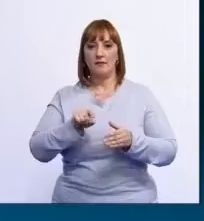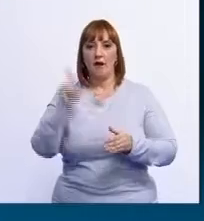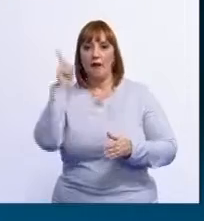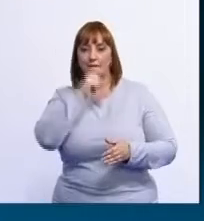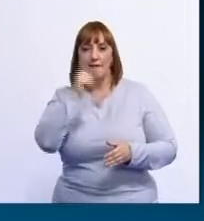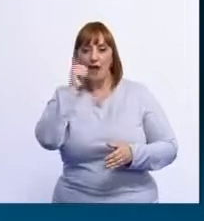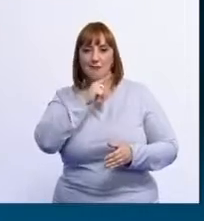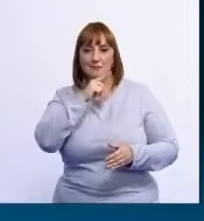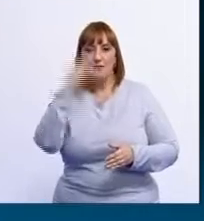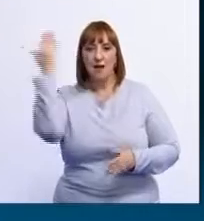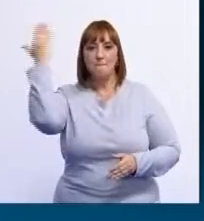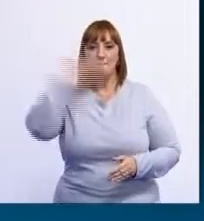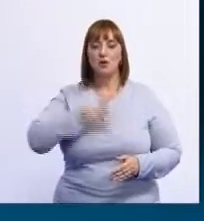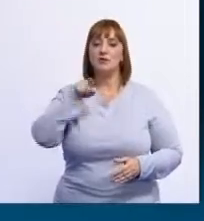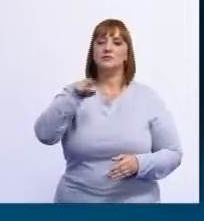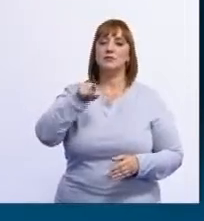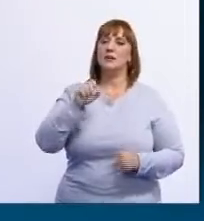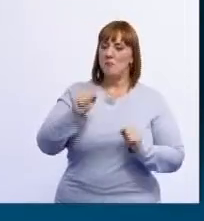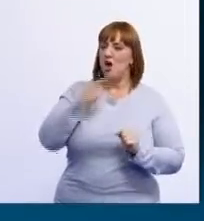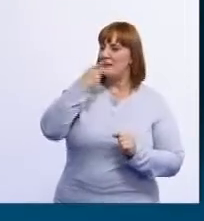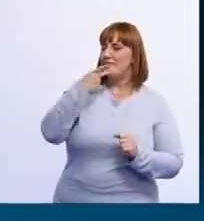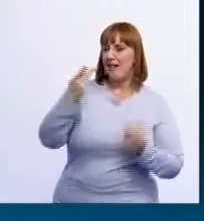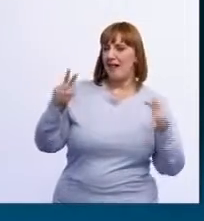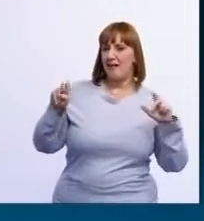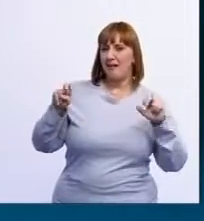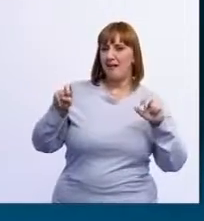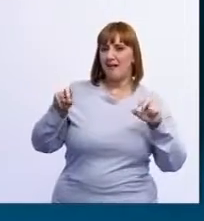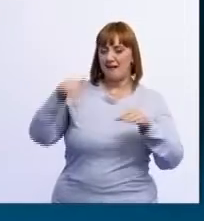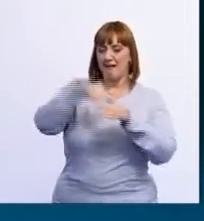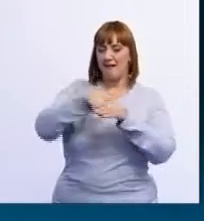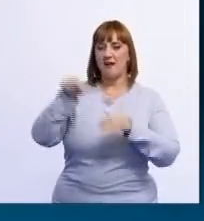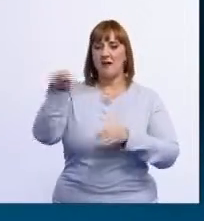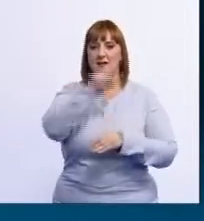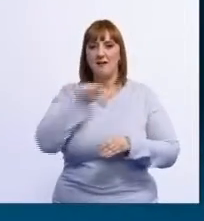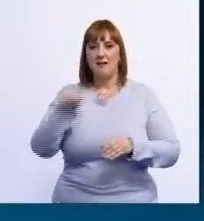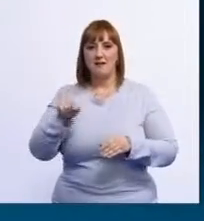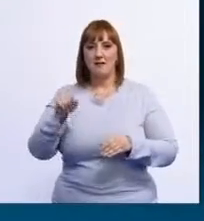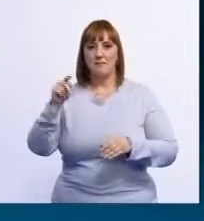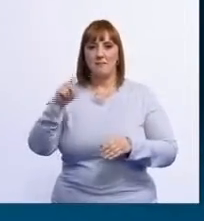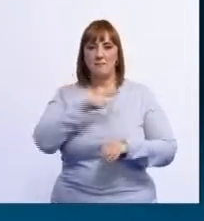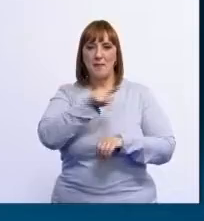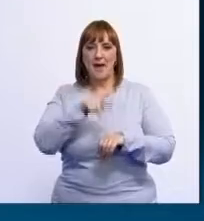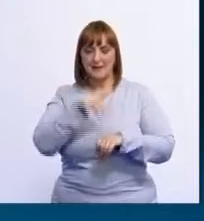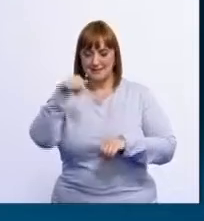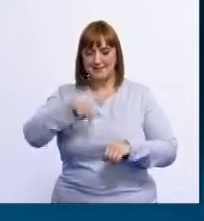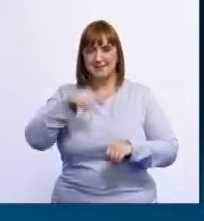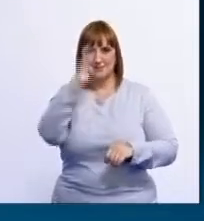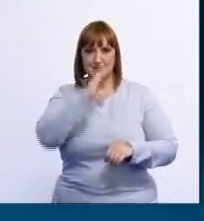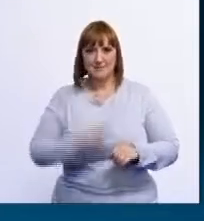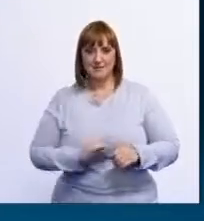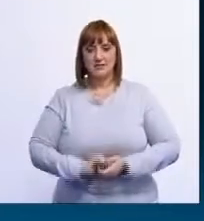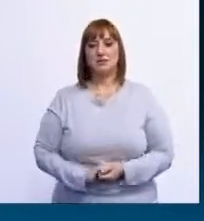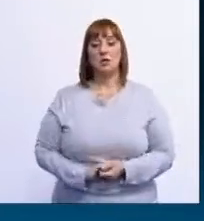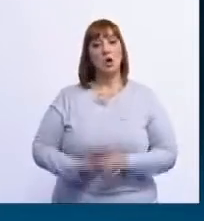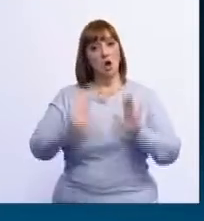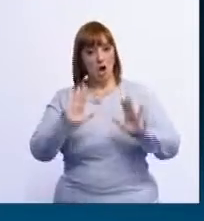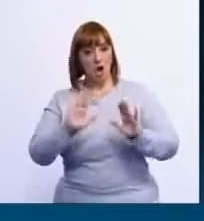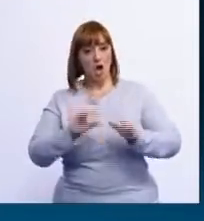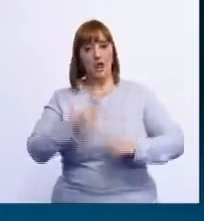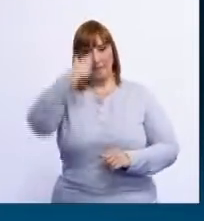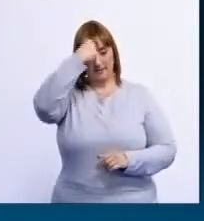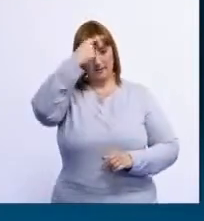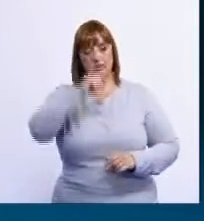provando. O que você pode me dizer sobre as urnas eletrônicas do nosso país? Olha, Daciolo,